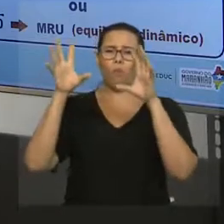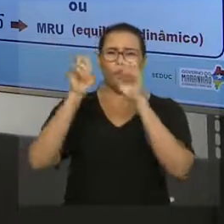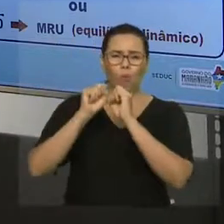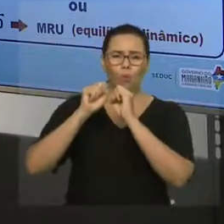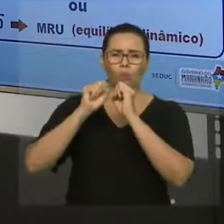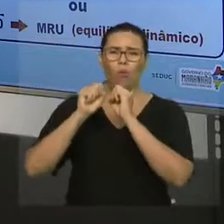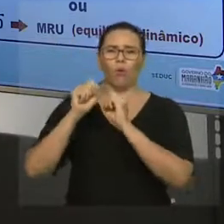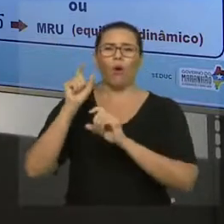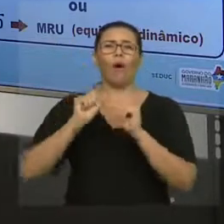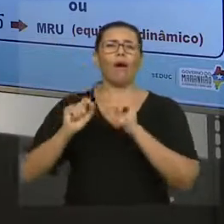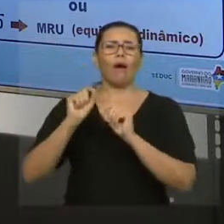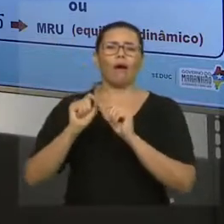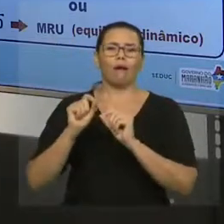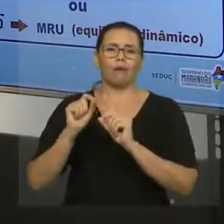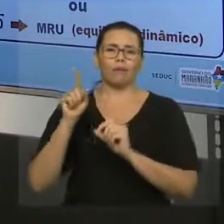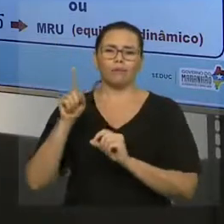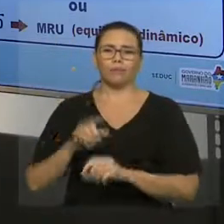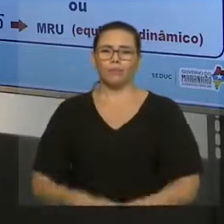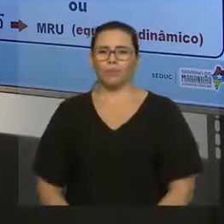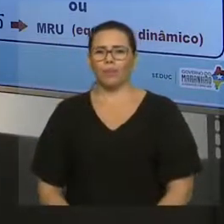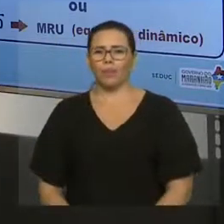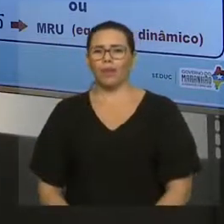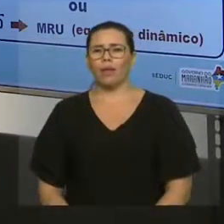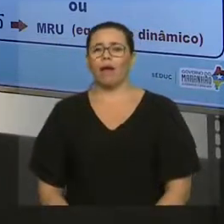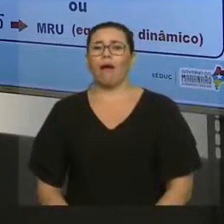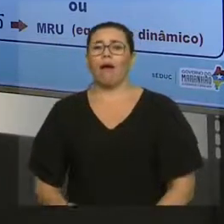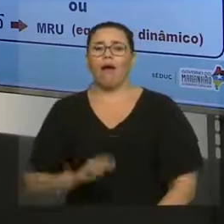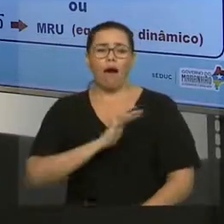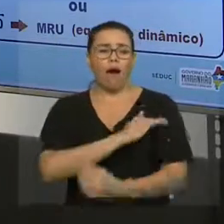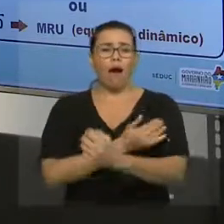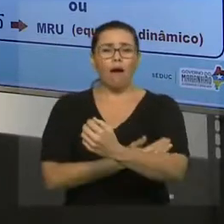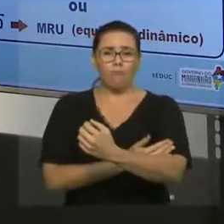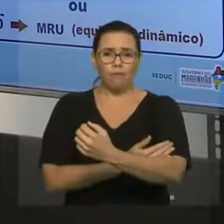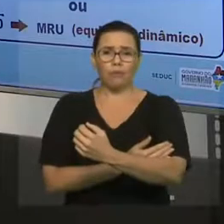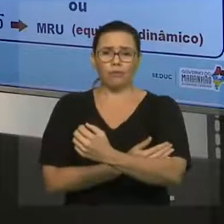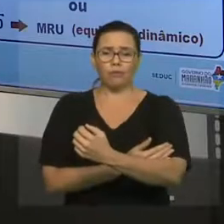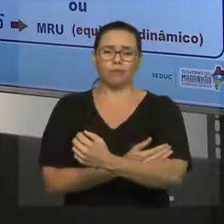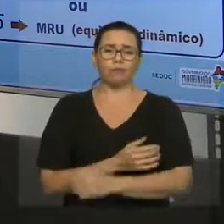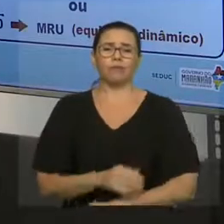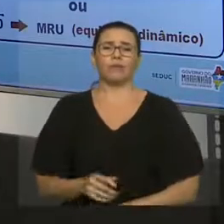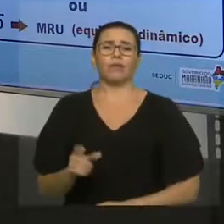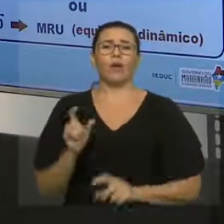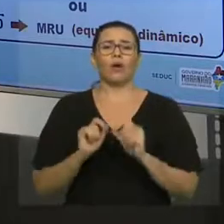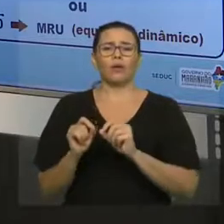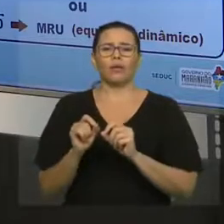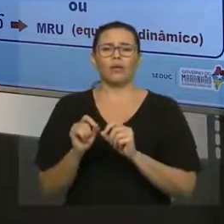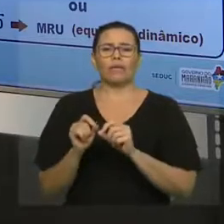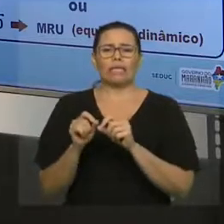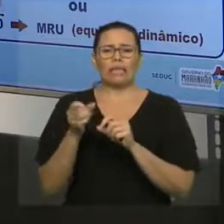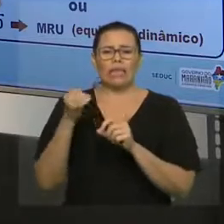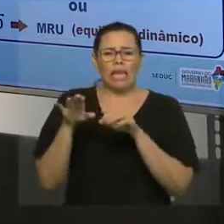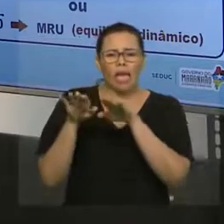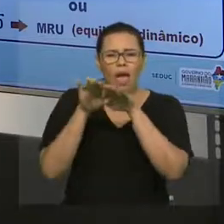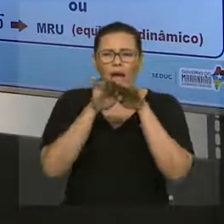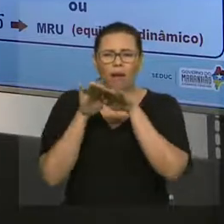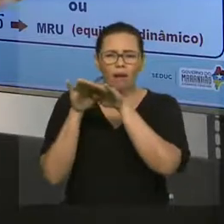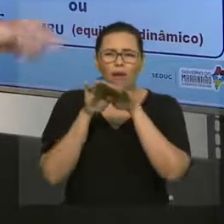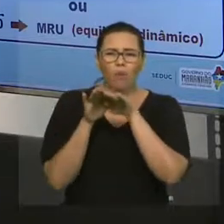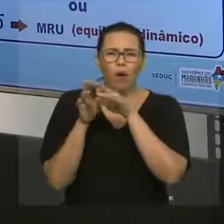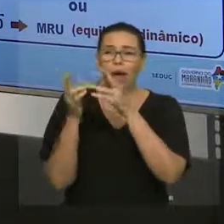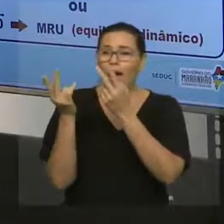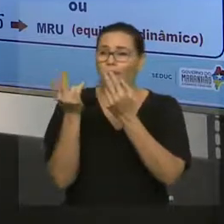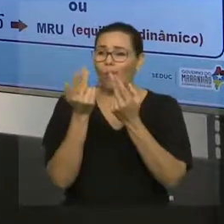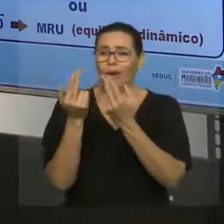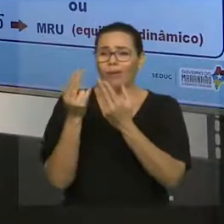estático e equilíbrio dinâmico, eu tenho o A resultante das forças vale zero. Então, o resultante é zero. E aí eu tenho o quê? Repouso, velocidade